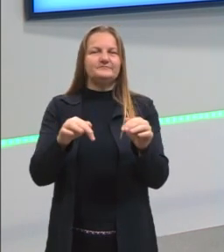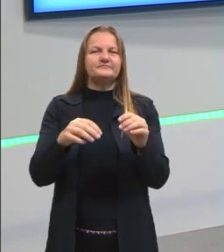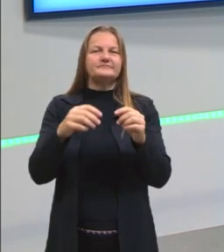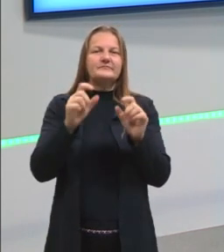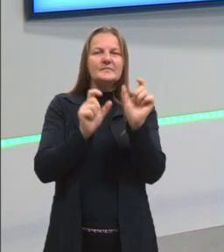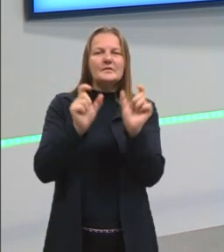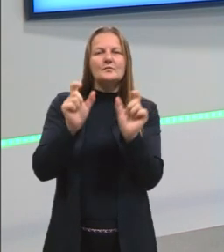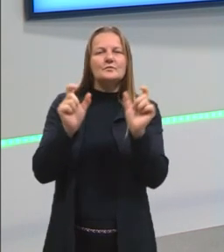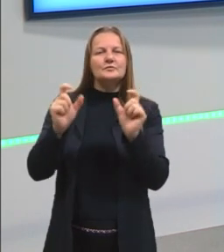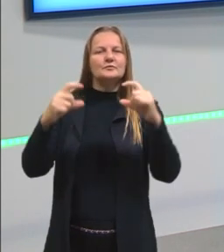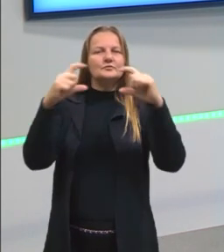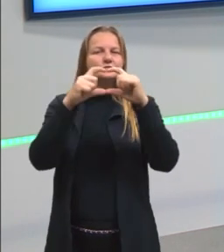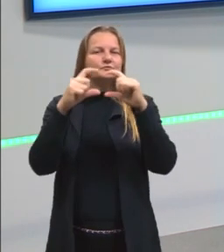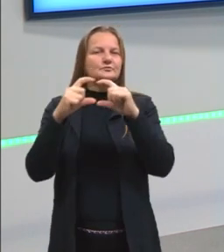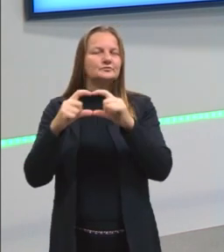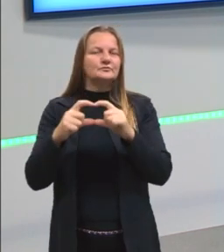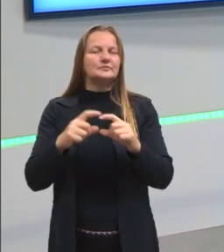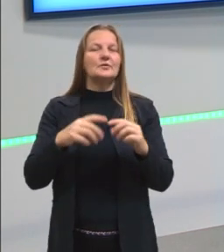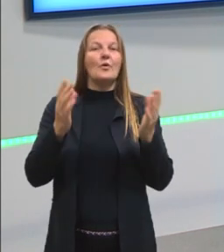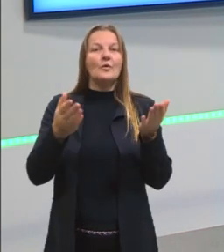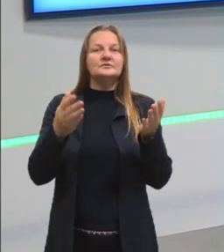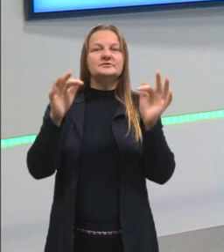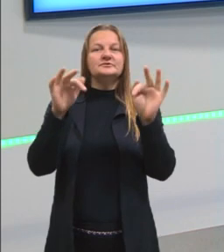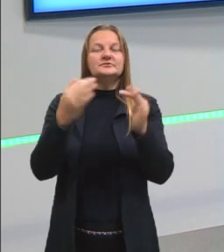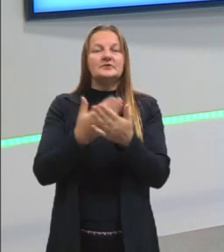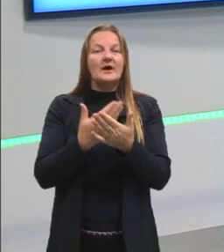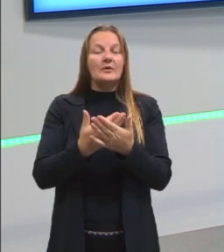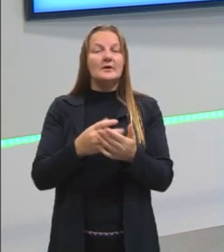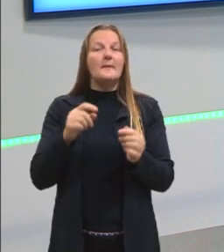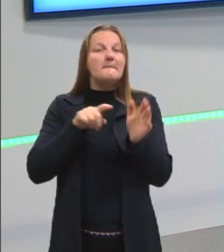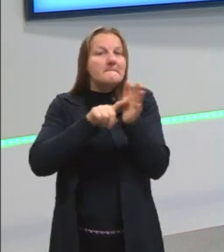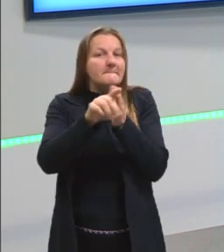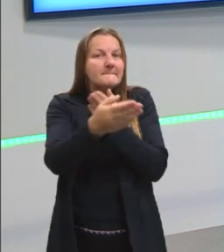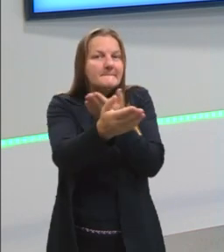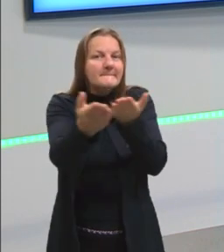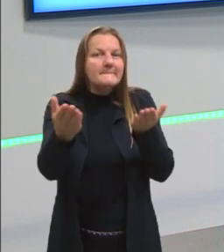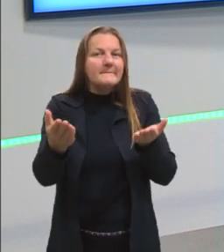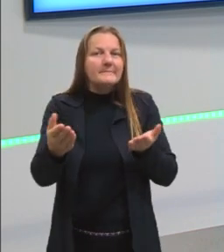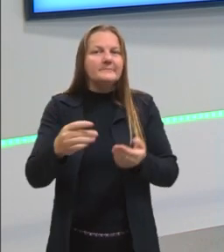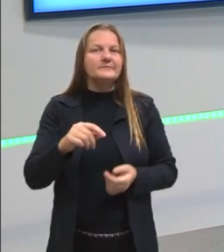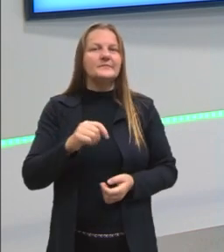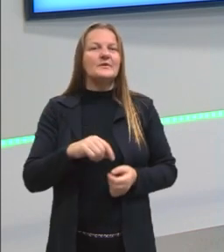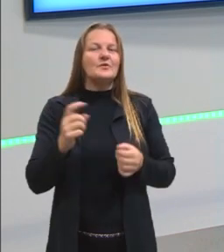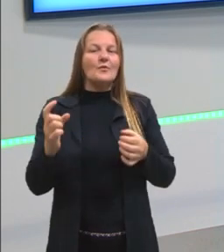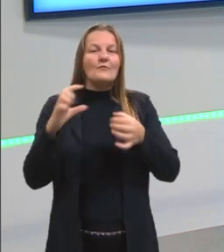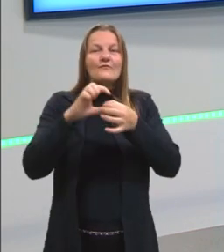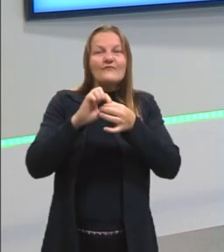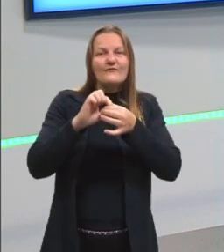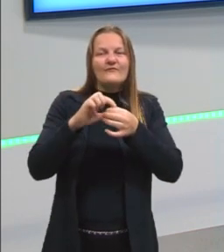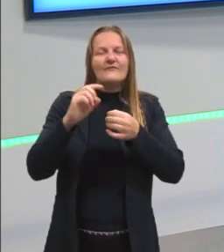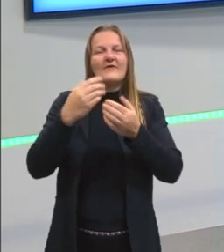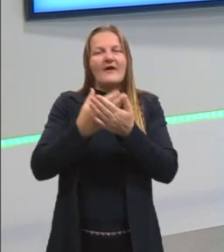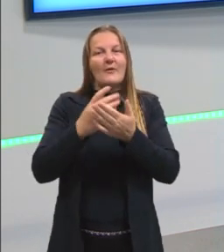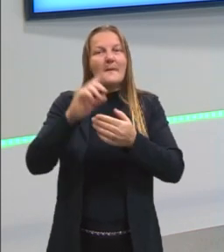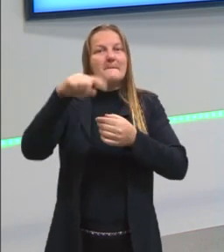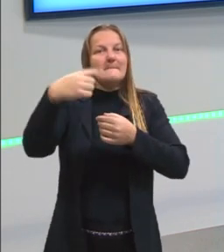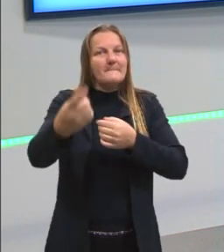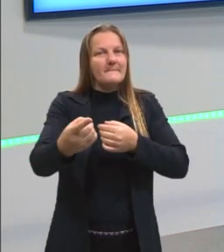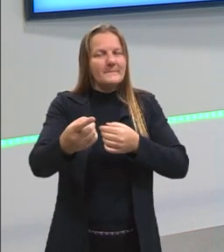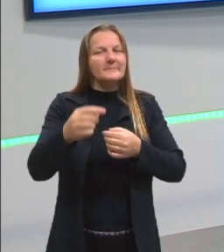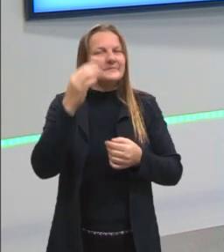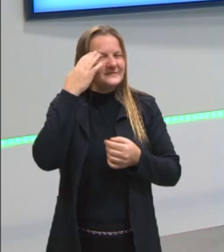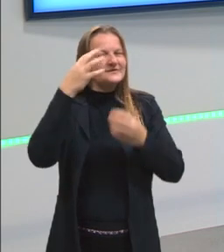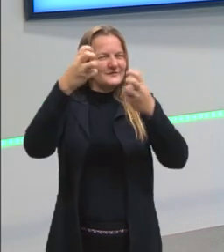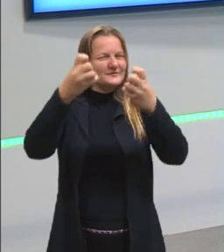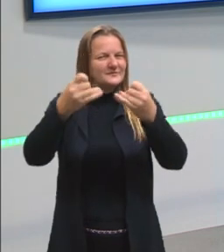oração. E a gente vai terminar a nossa aula de hoje com uma pergunta, que é o gancho para a nossa próxima aula. Vocês já vão entender